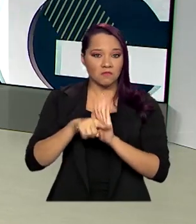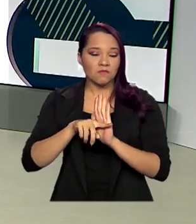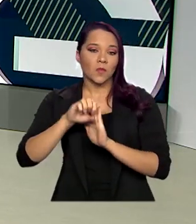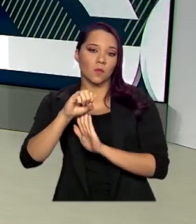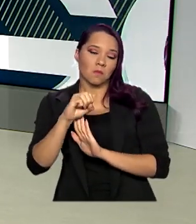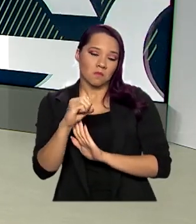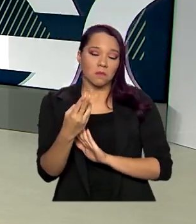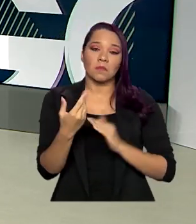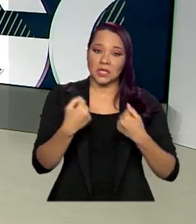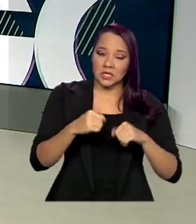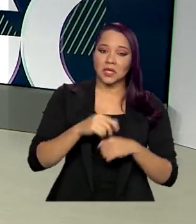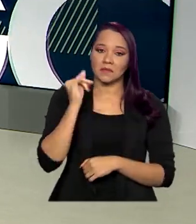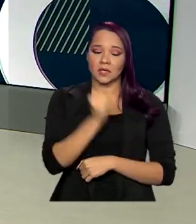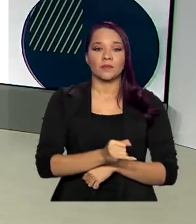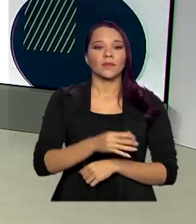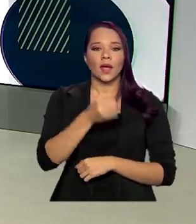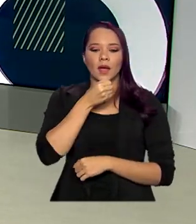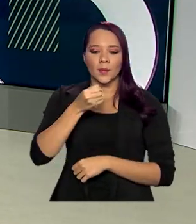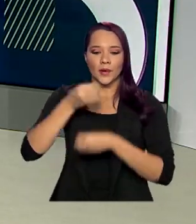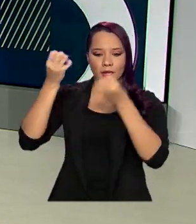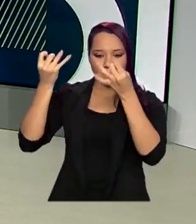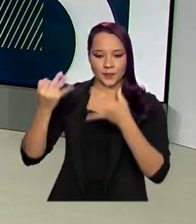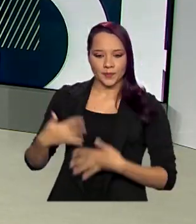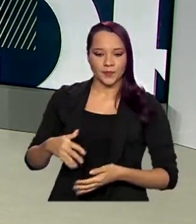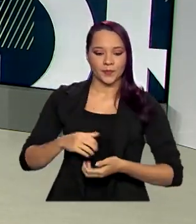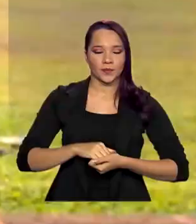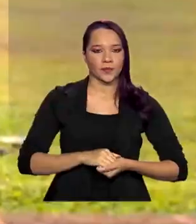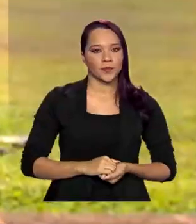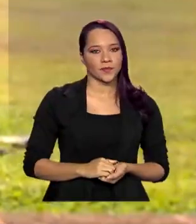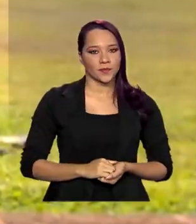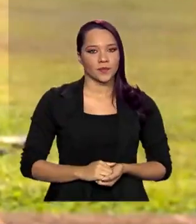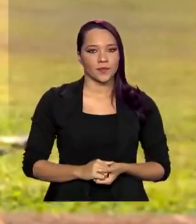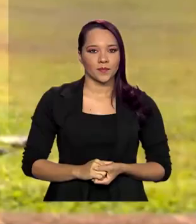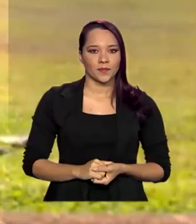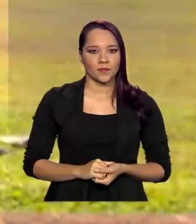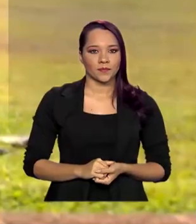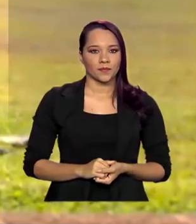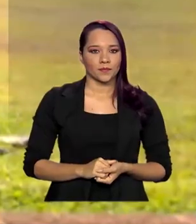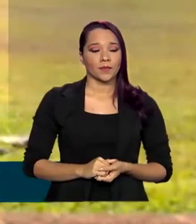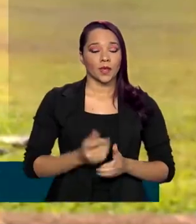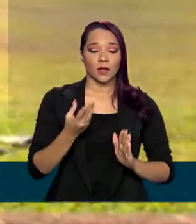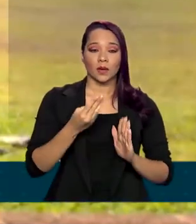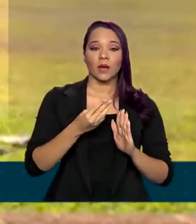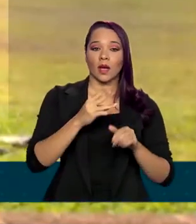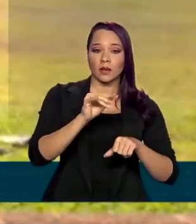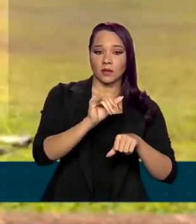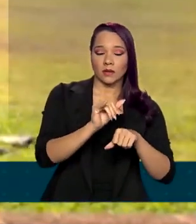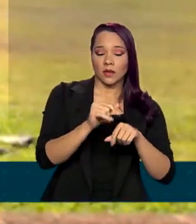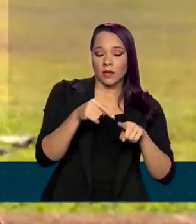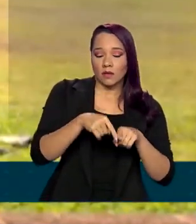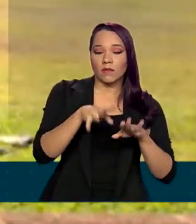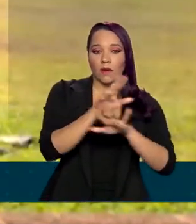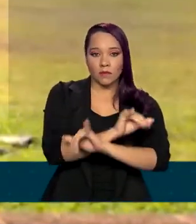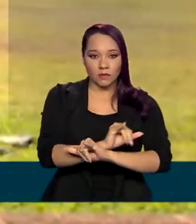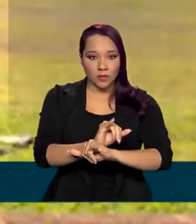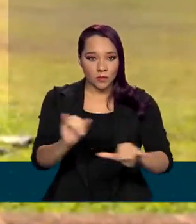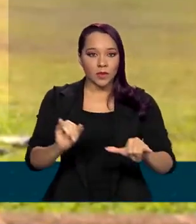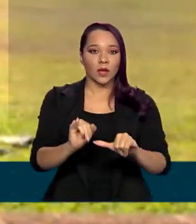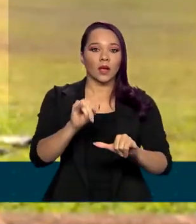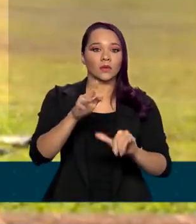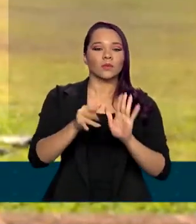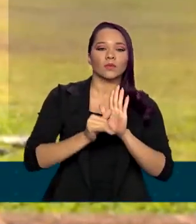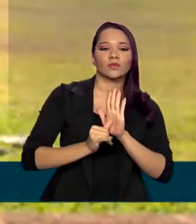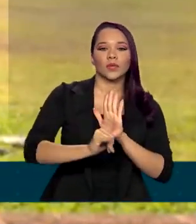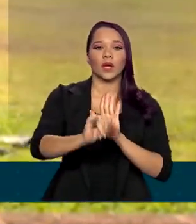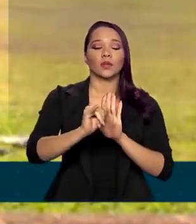A repórter Luciana Colares de Holanda tem as informações. A medida foi publicada no Diário Oficial da